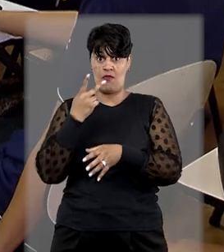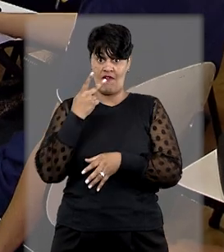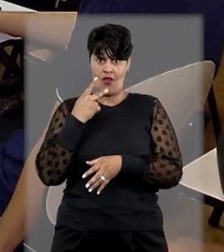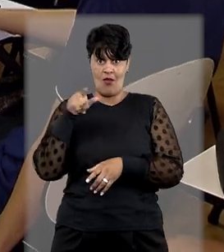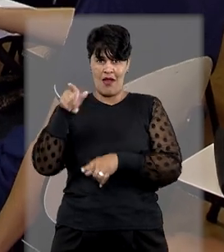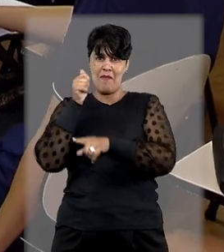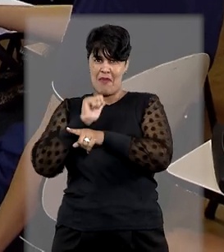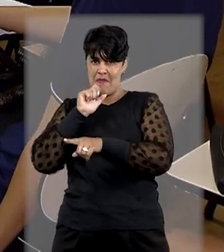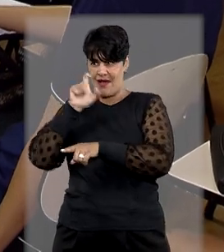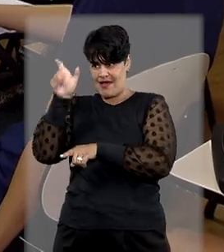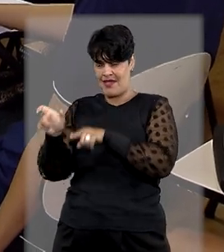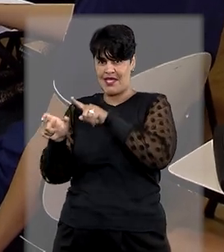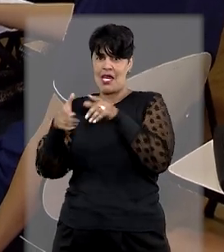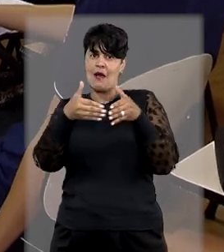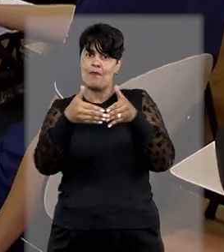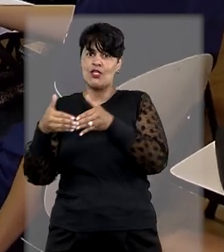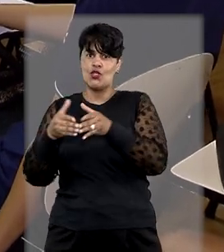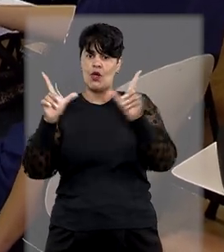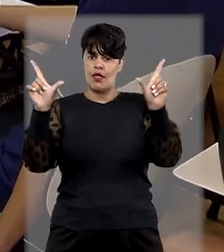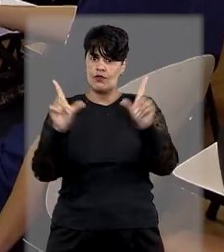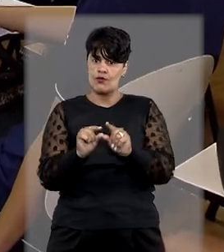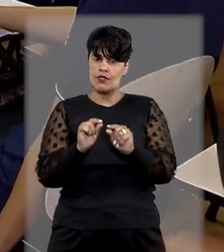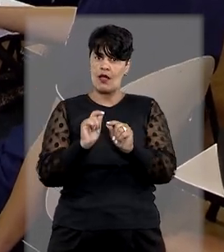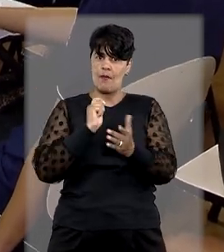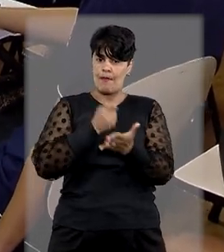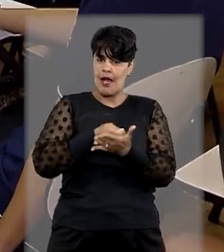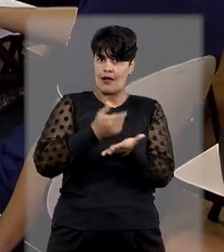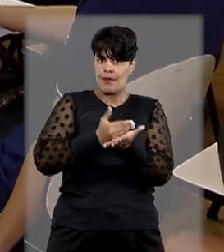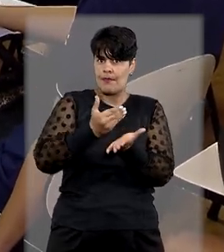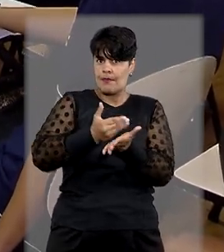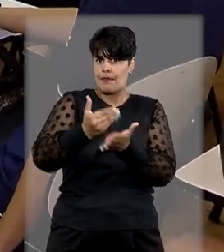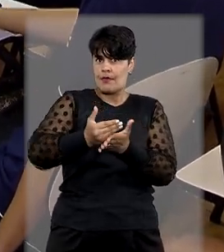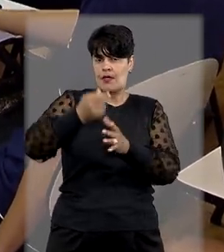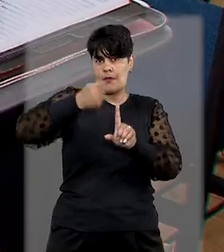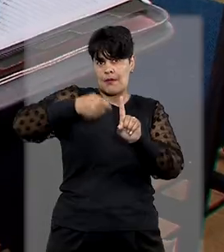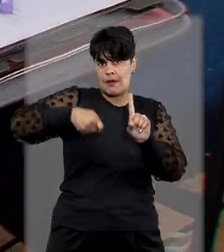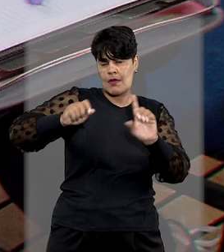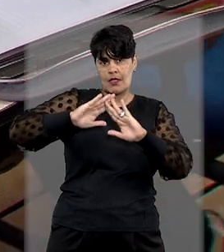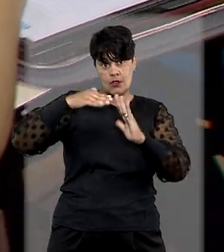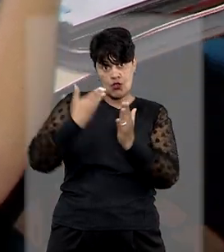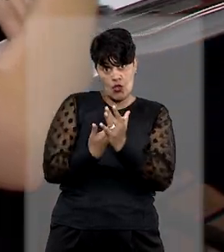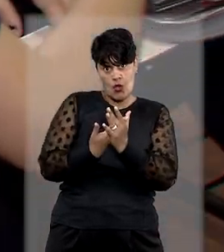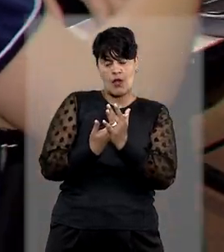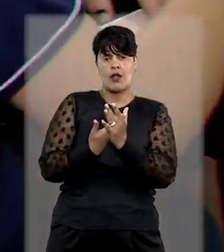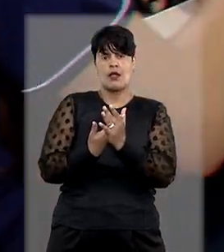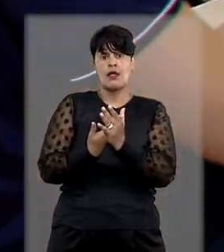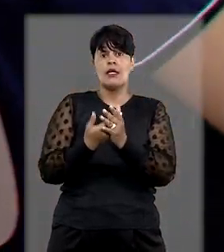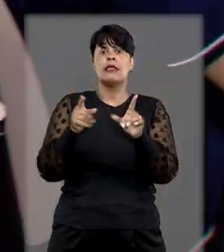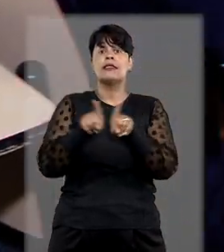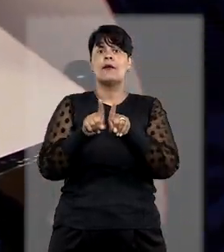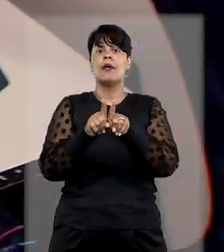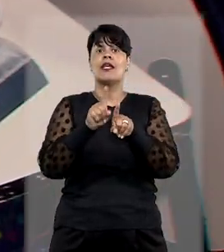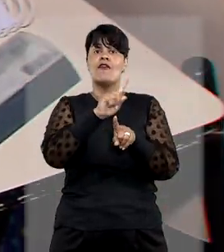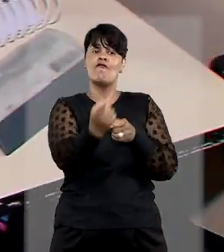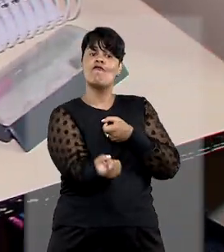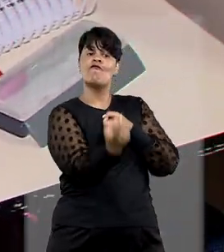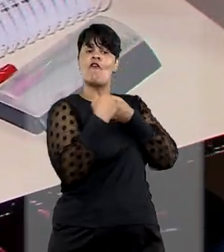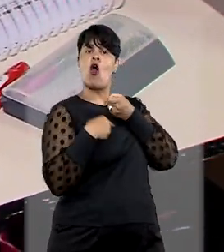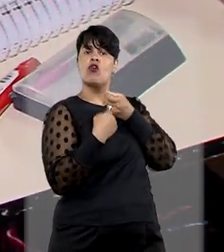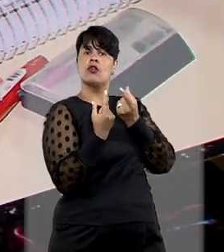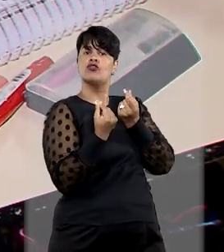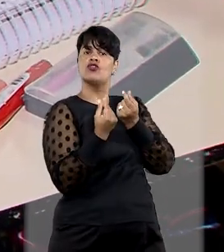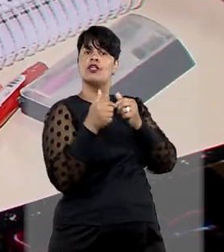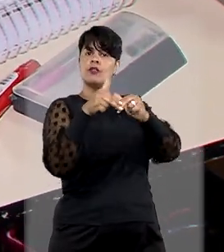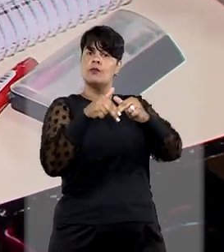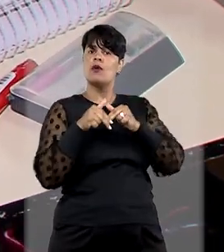pleiteava a redução proporcional das mensalidades escolares de seus filhos e a devolução parcial dos valores pagos durante o período